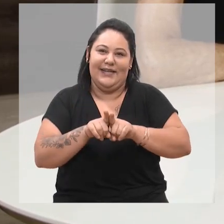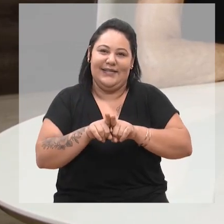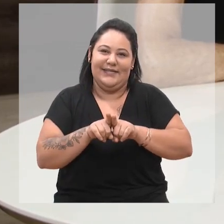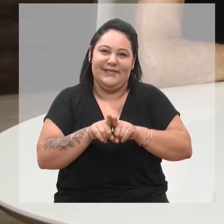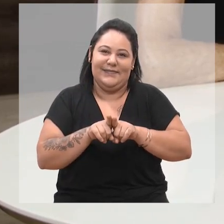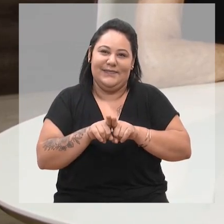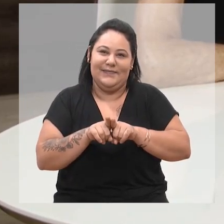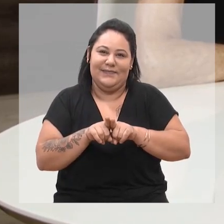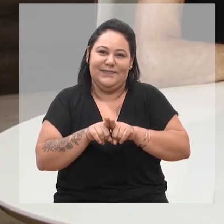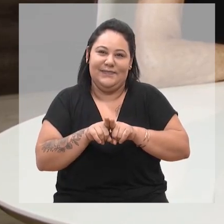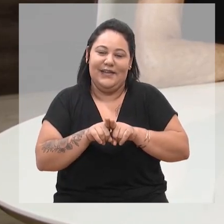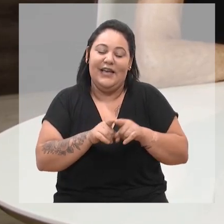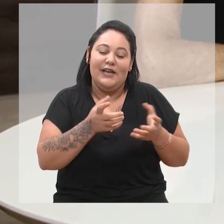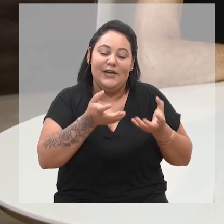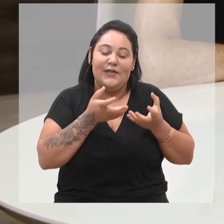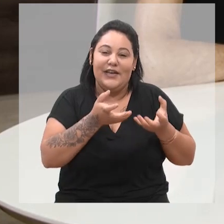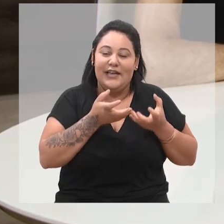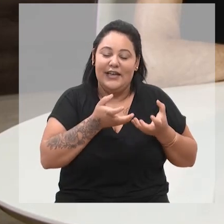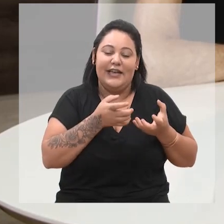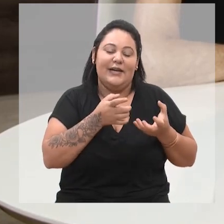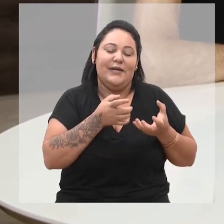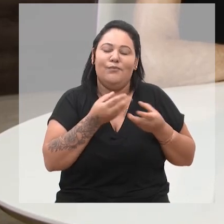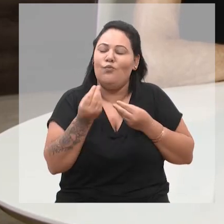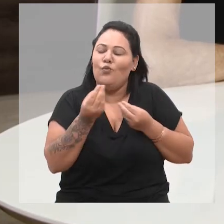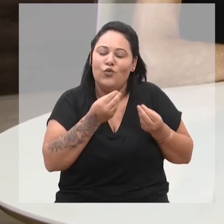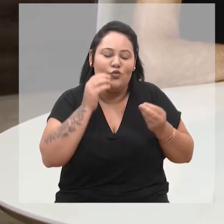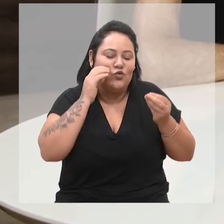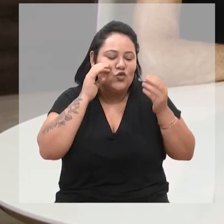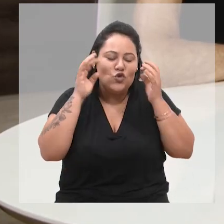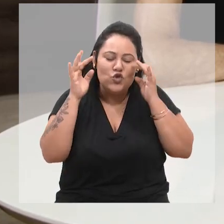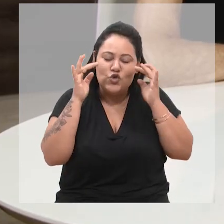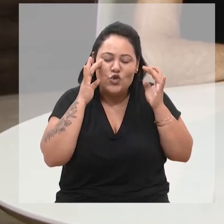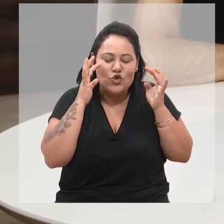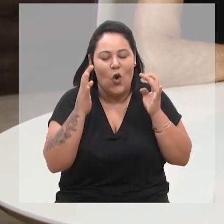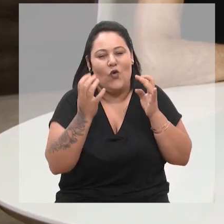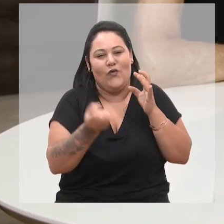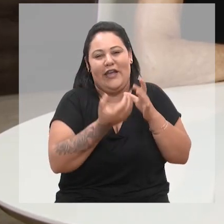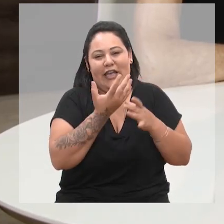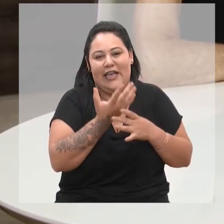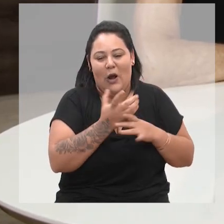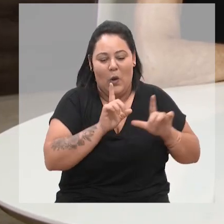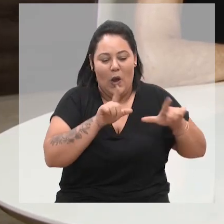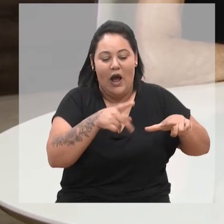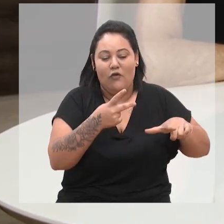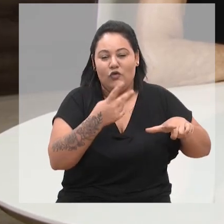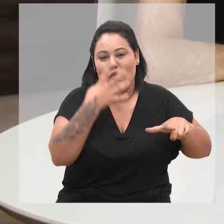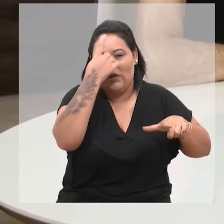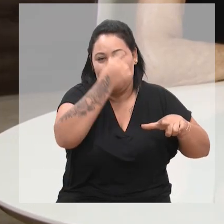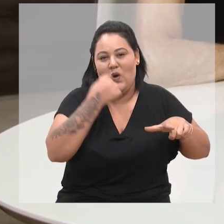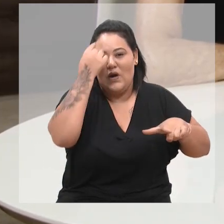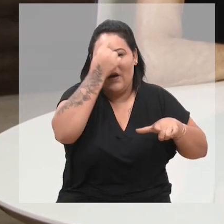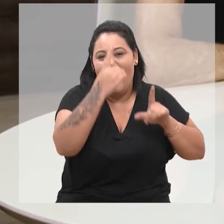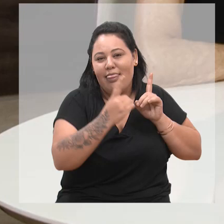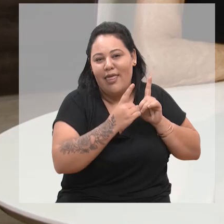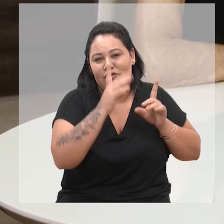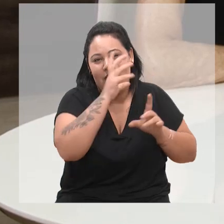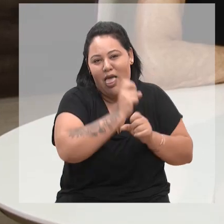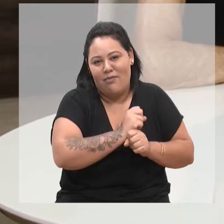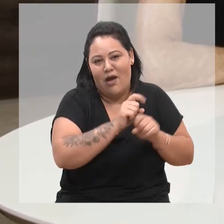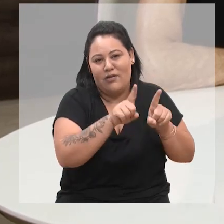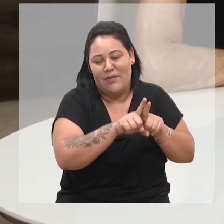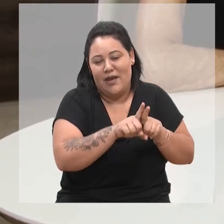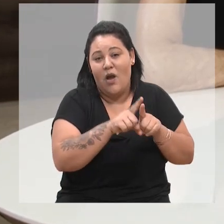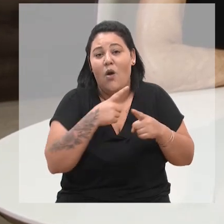era o ambulatório que eu queria dizer, 24 horas. Isso eu tinha sempre comigo, porque como eu trabalho com os